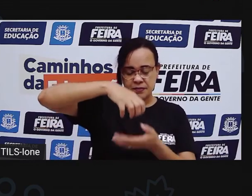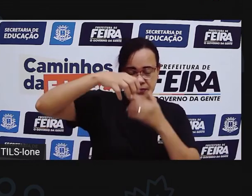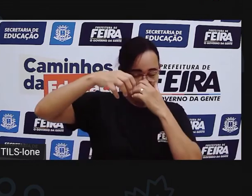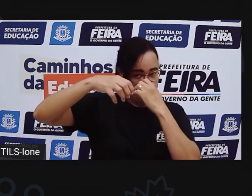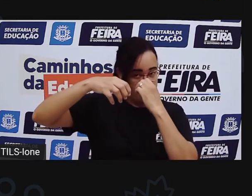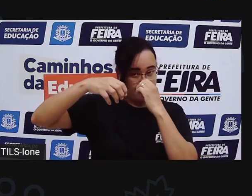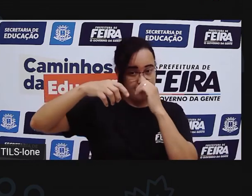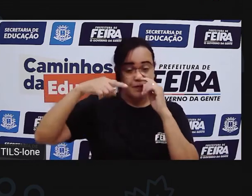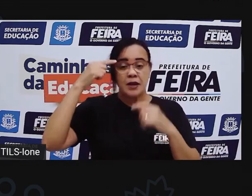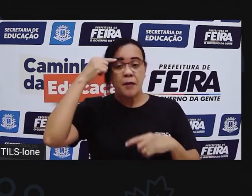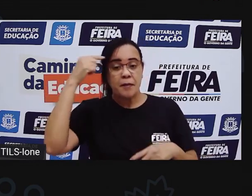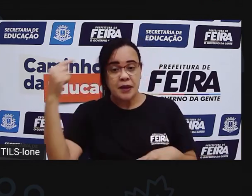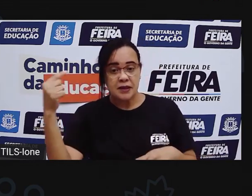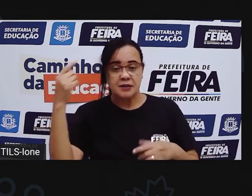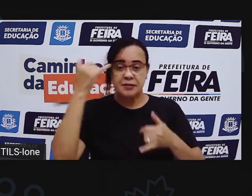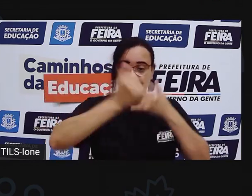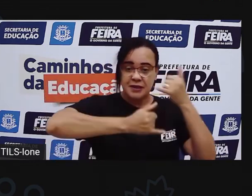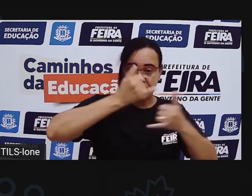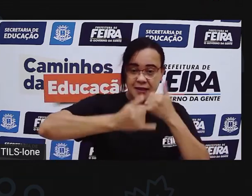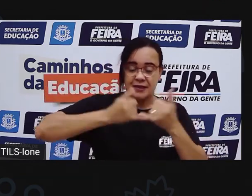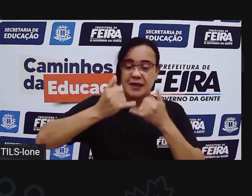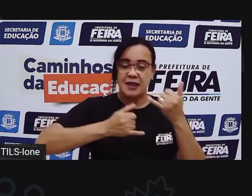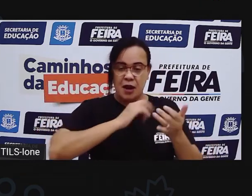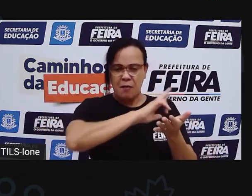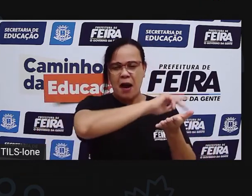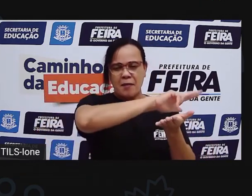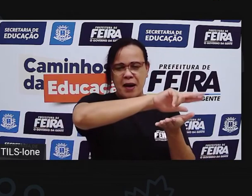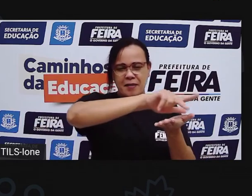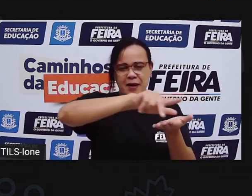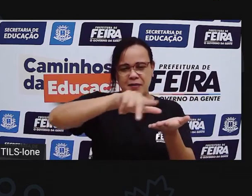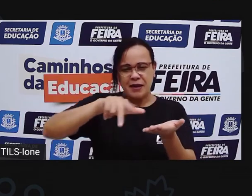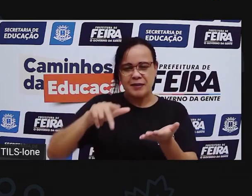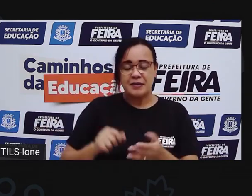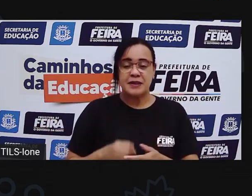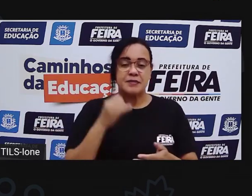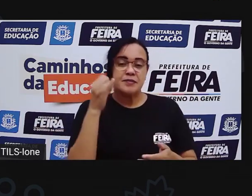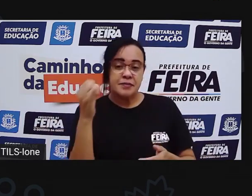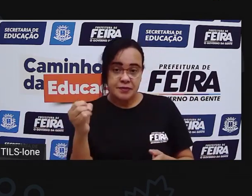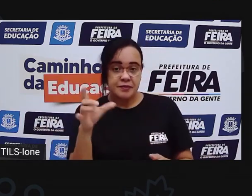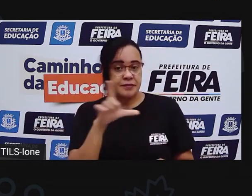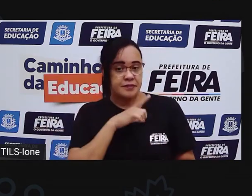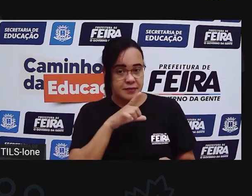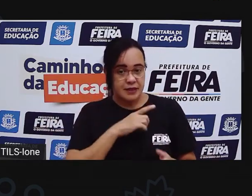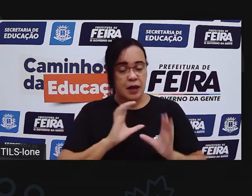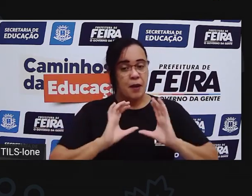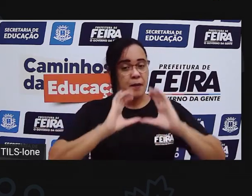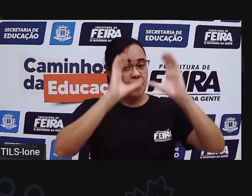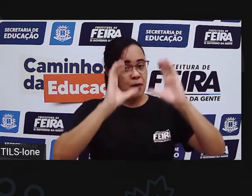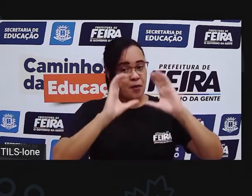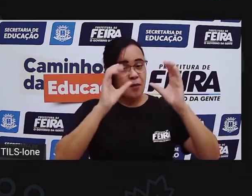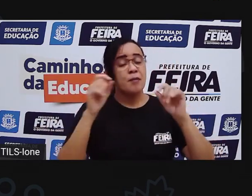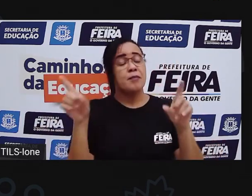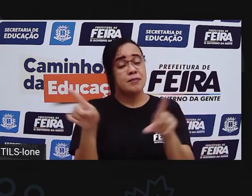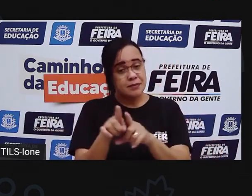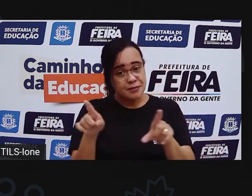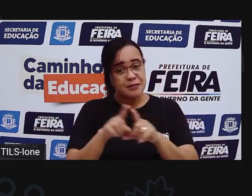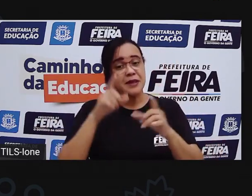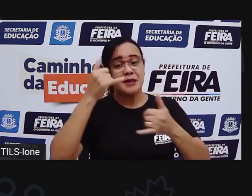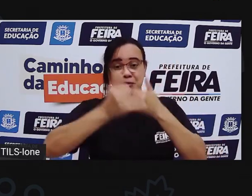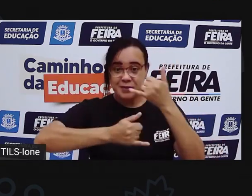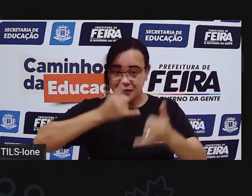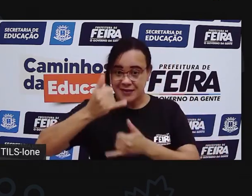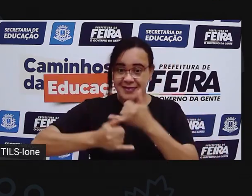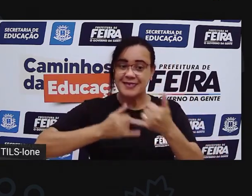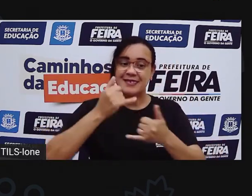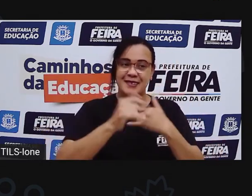brincadeiras para fazer com a sua bola. Se você tiver uma outra bola aí, você pode também se divertir com ela, tá bom? E usar a